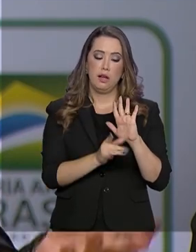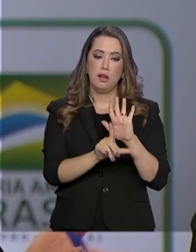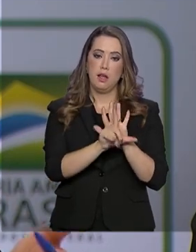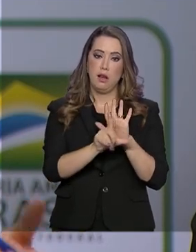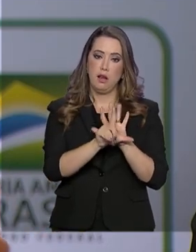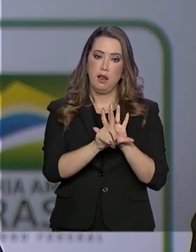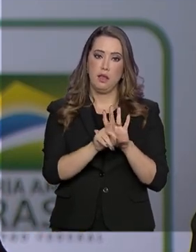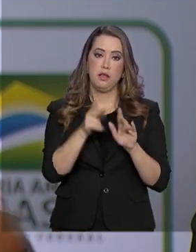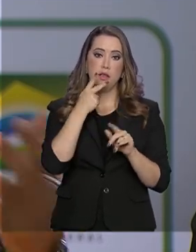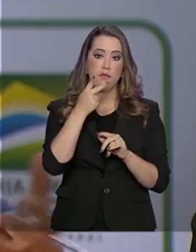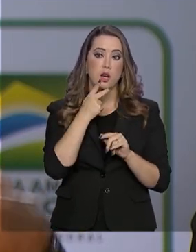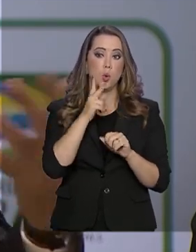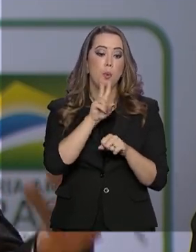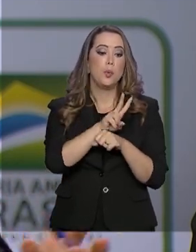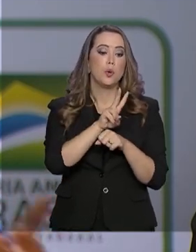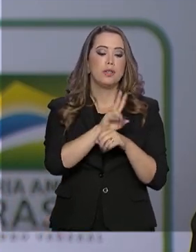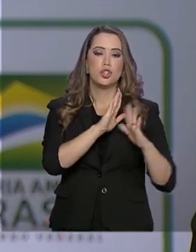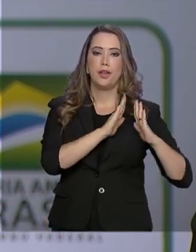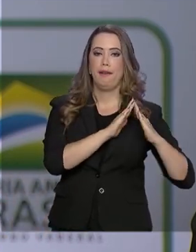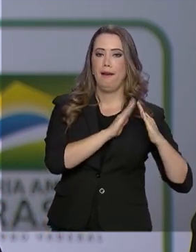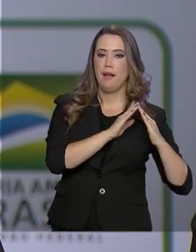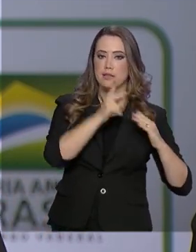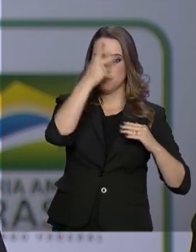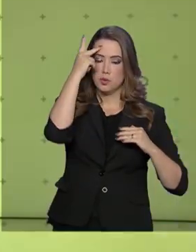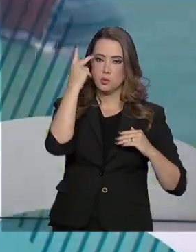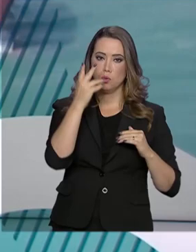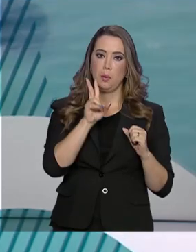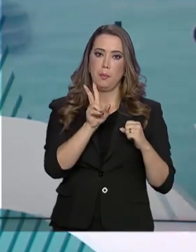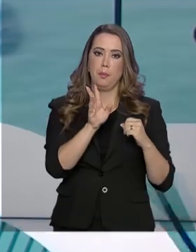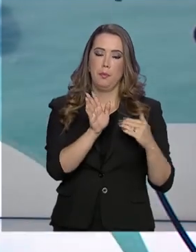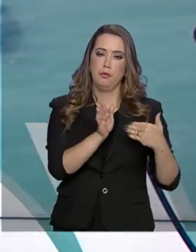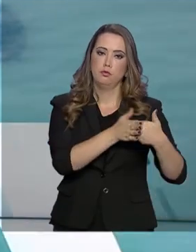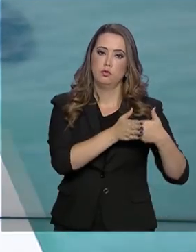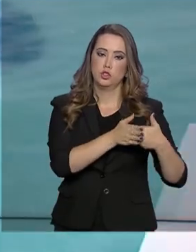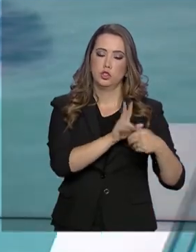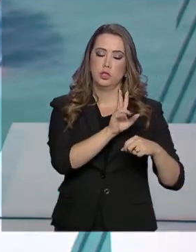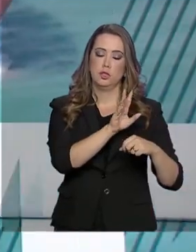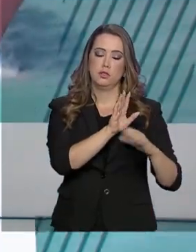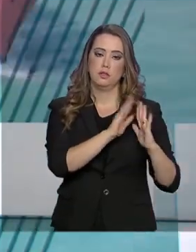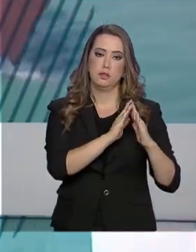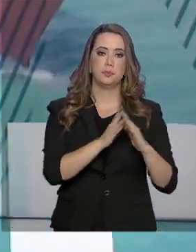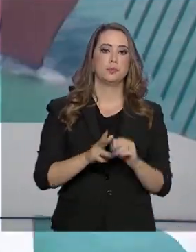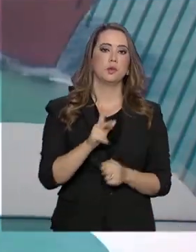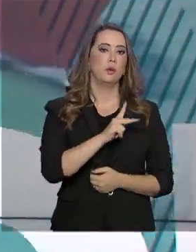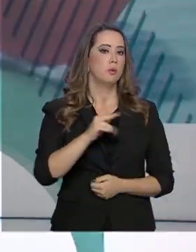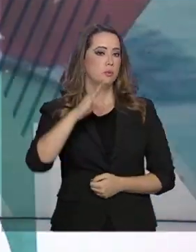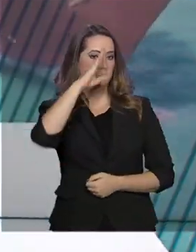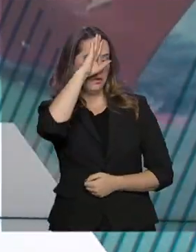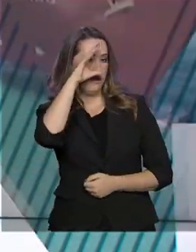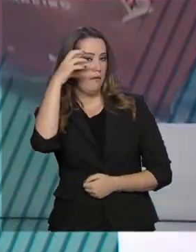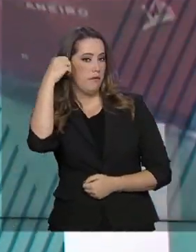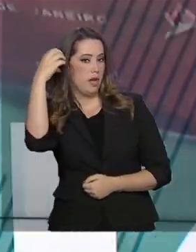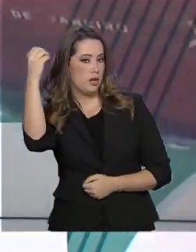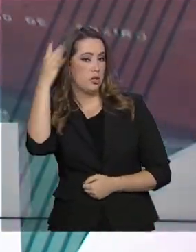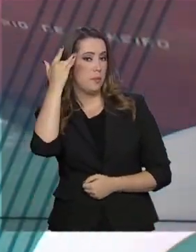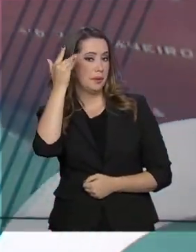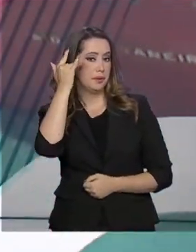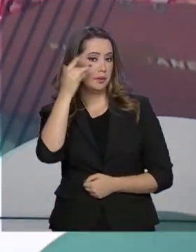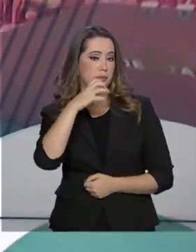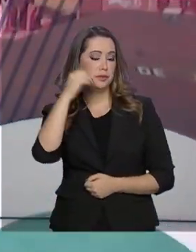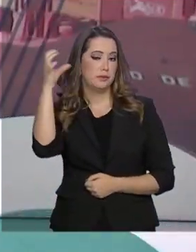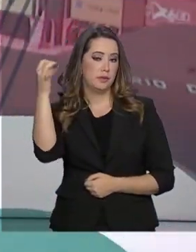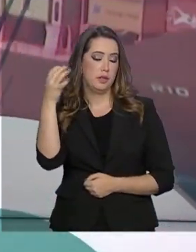de isolamento domiciliar, como é que a pessoa fica. O presidente Jair Bolsonaro embarca amanhã para a viagem